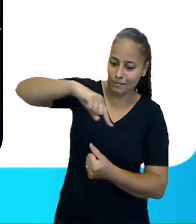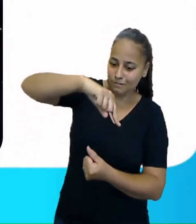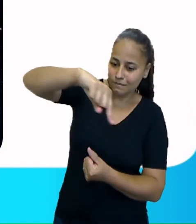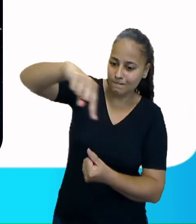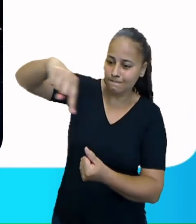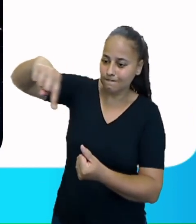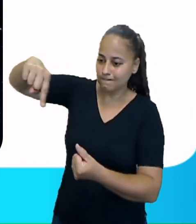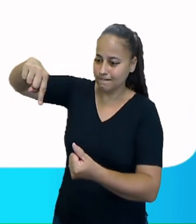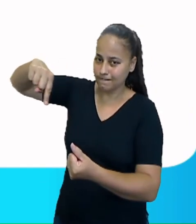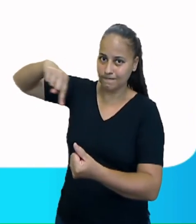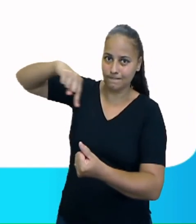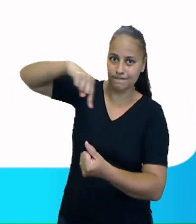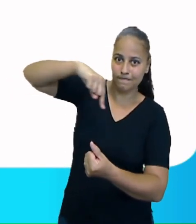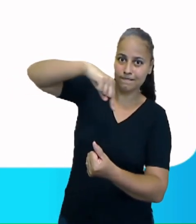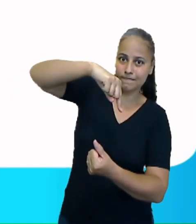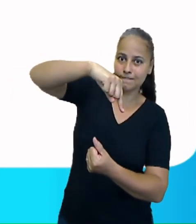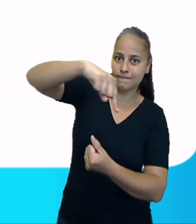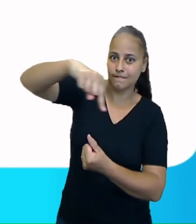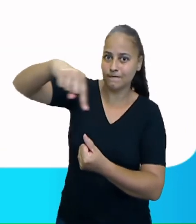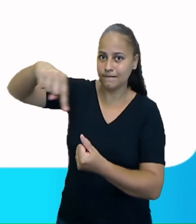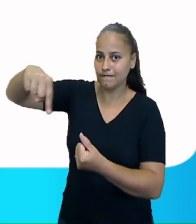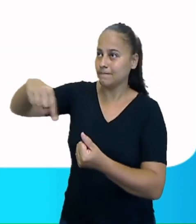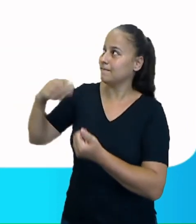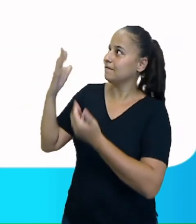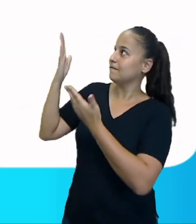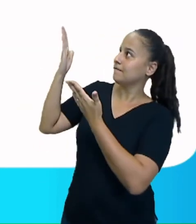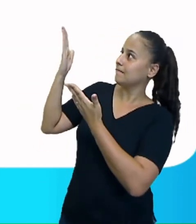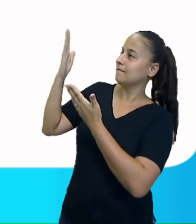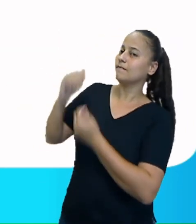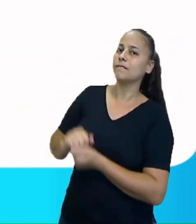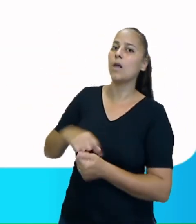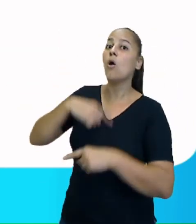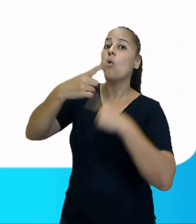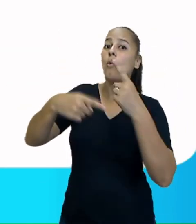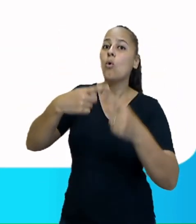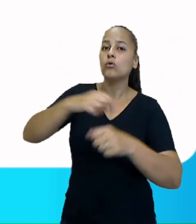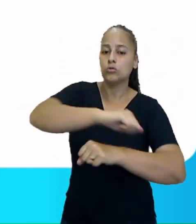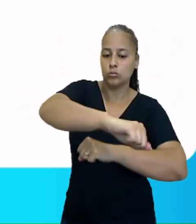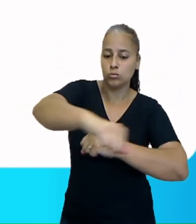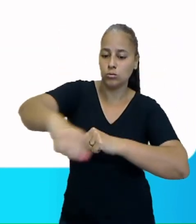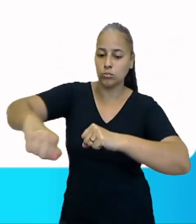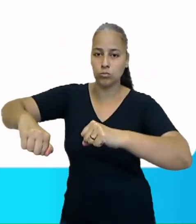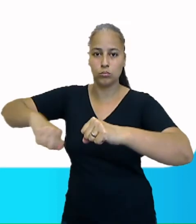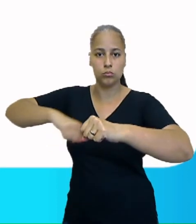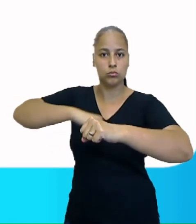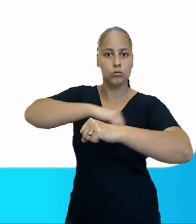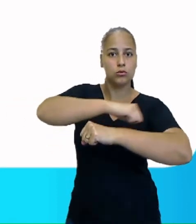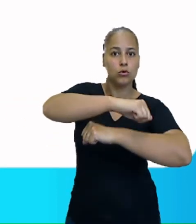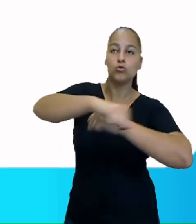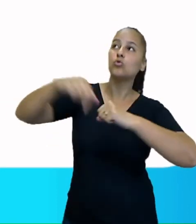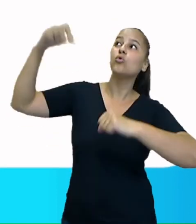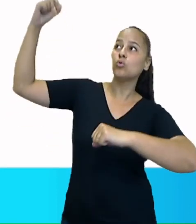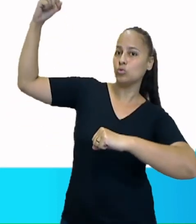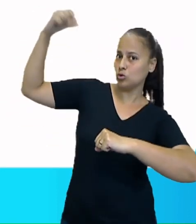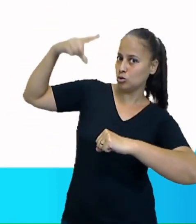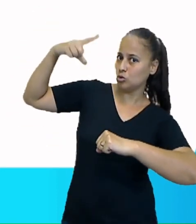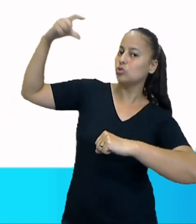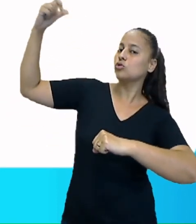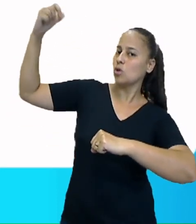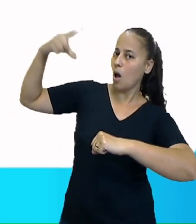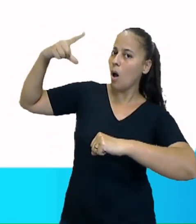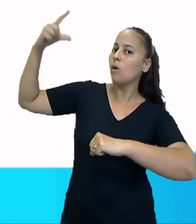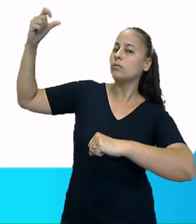mesma. Agora, vamos para o movimento de translação. É quando ela gira em torno do